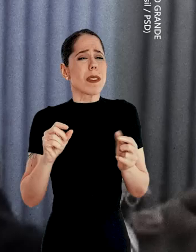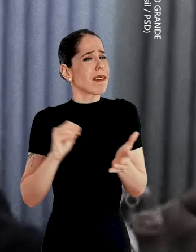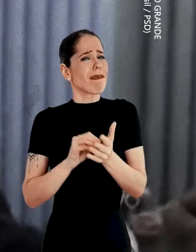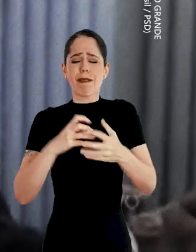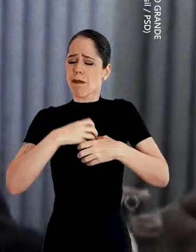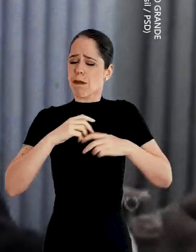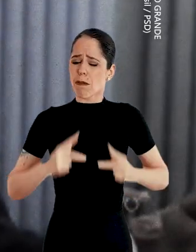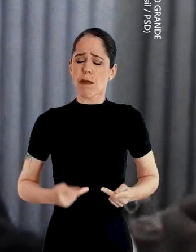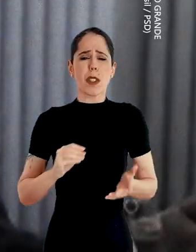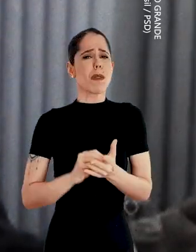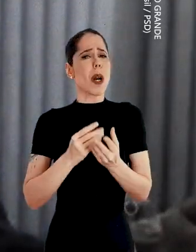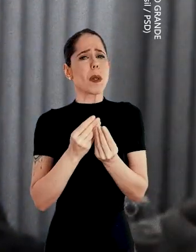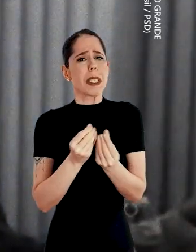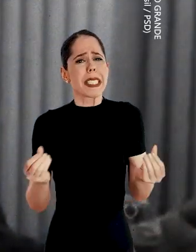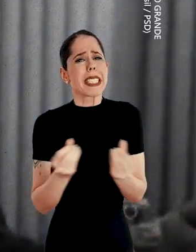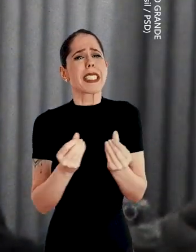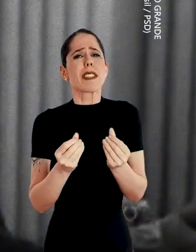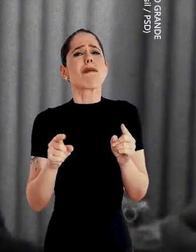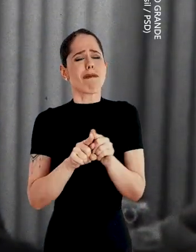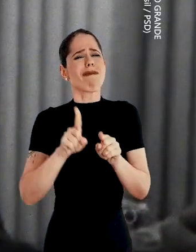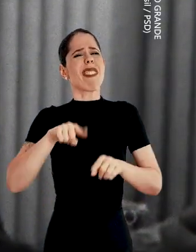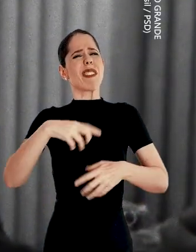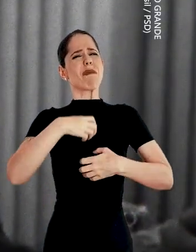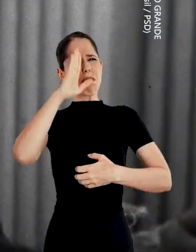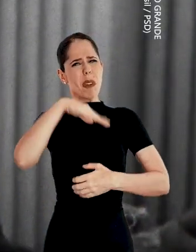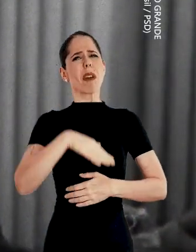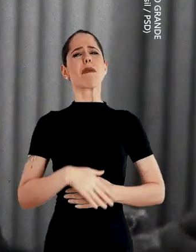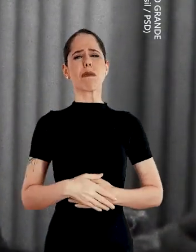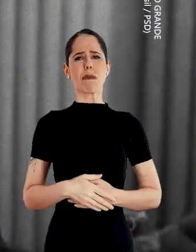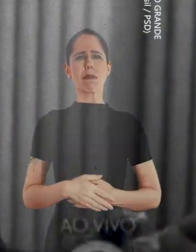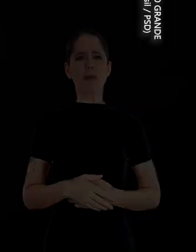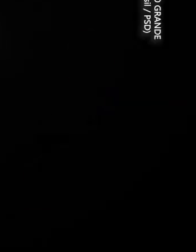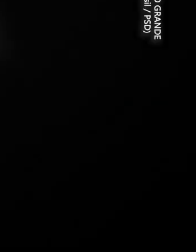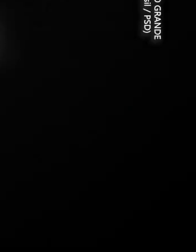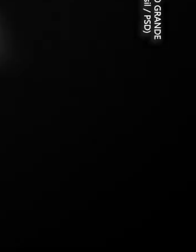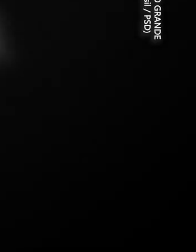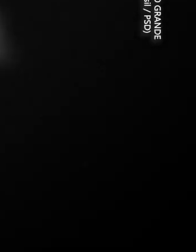Dizer algo tão desumano, insensível e cruel